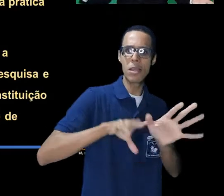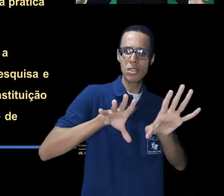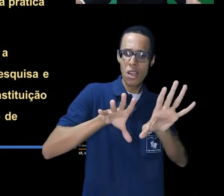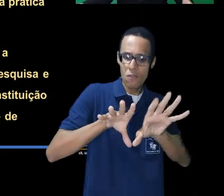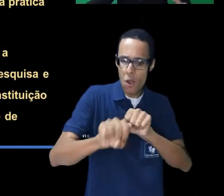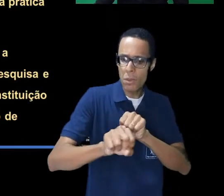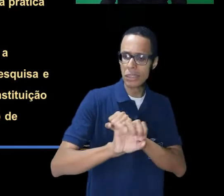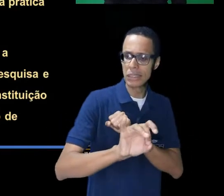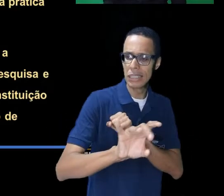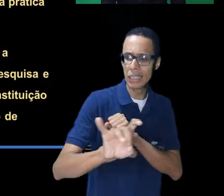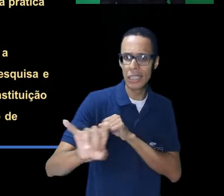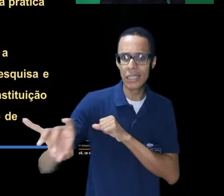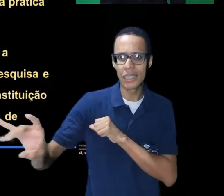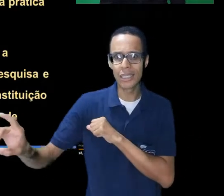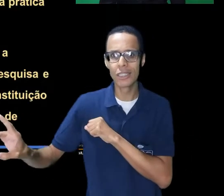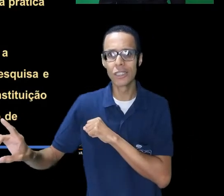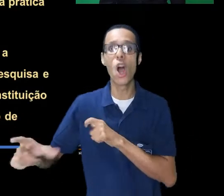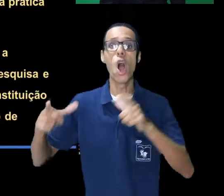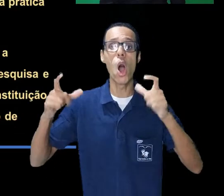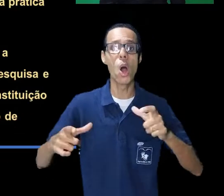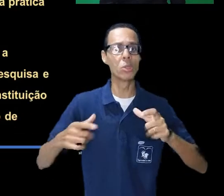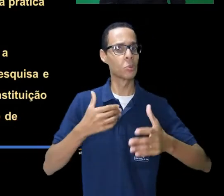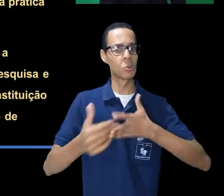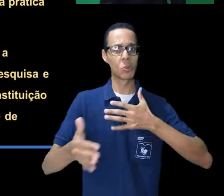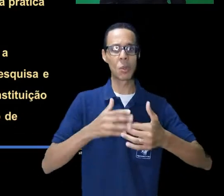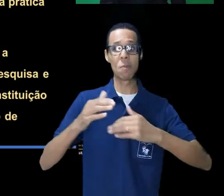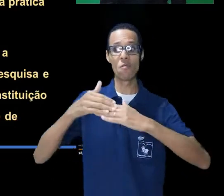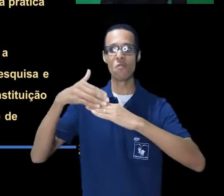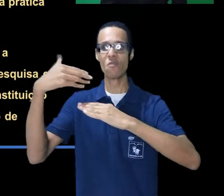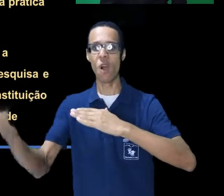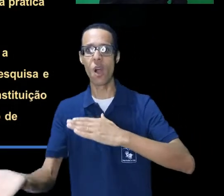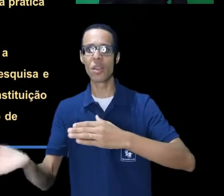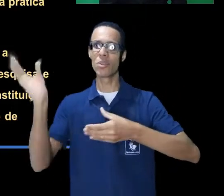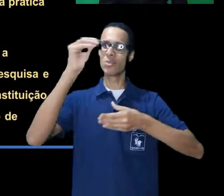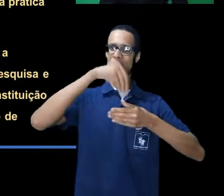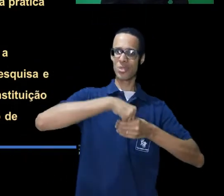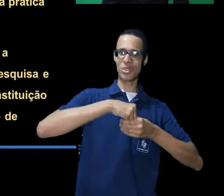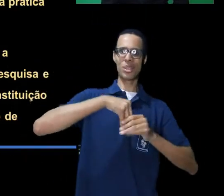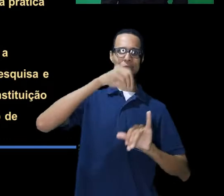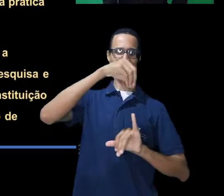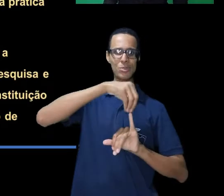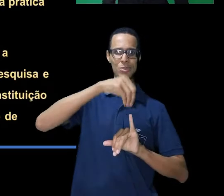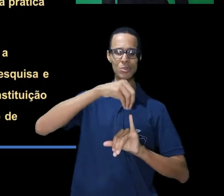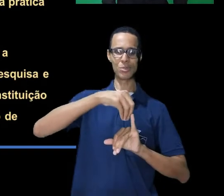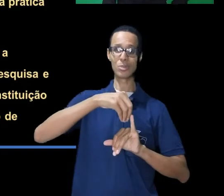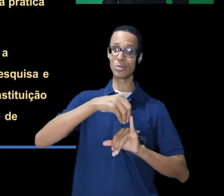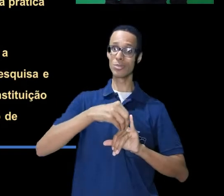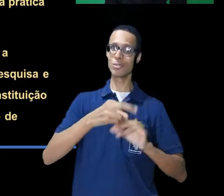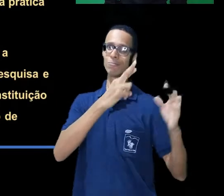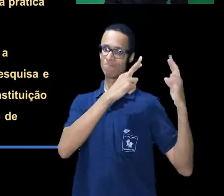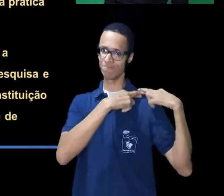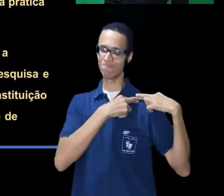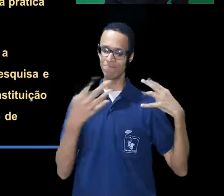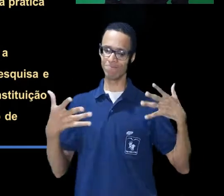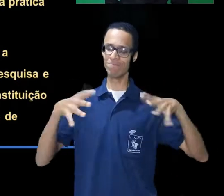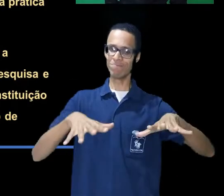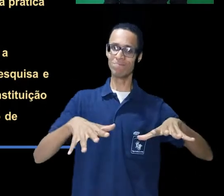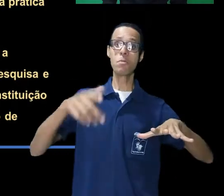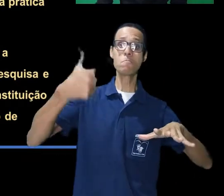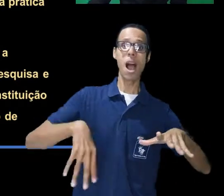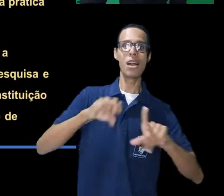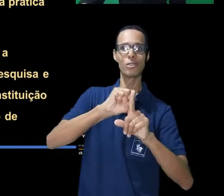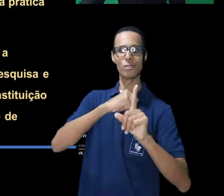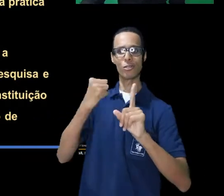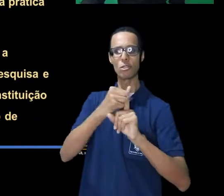dentro ou fora de uma instituição responsável e inclusiva, e na sociedade como cidadão de direitos e